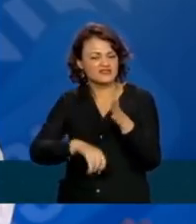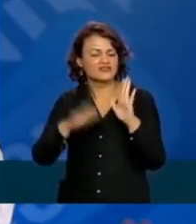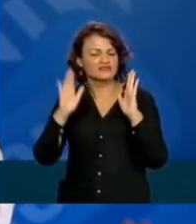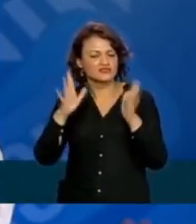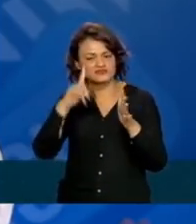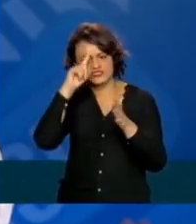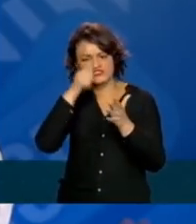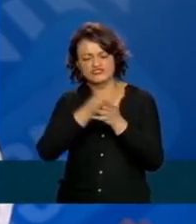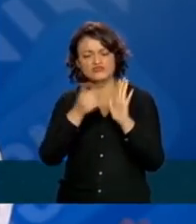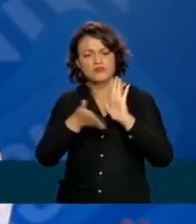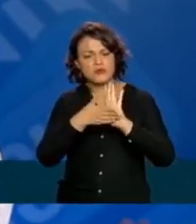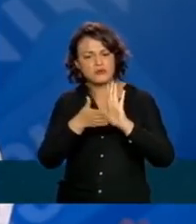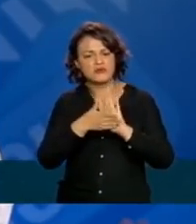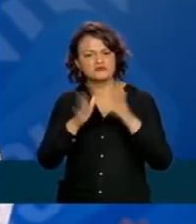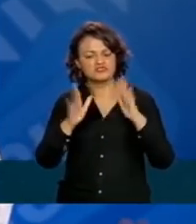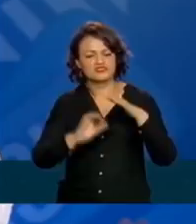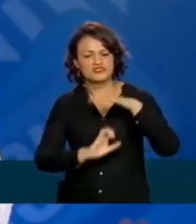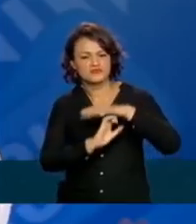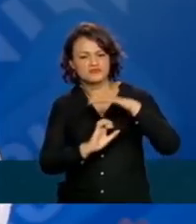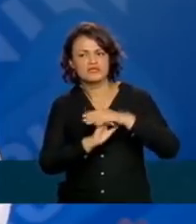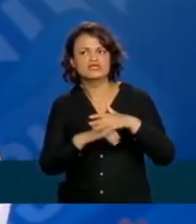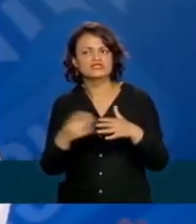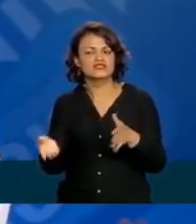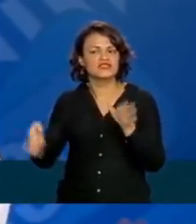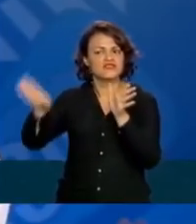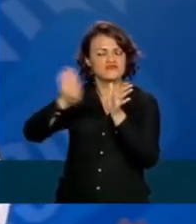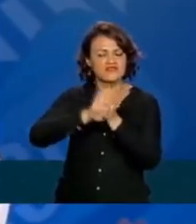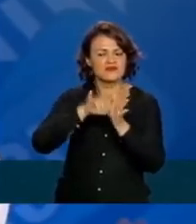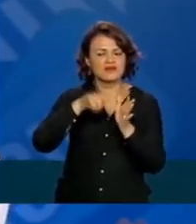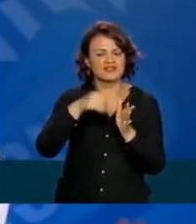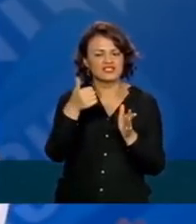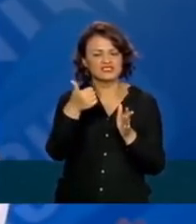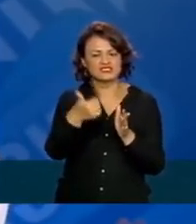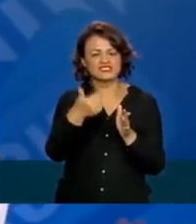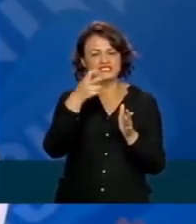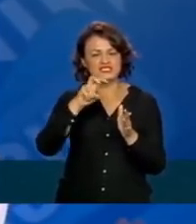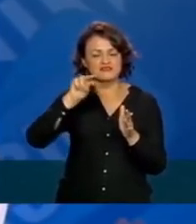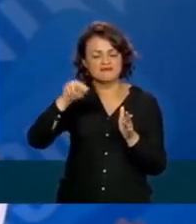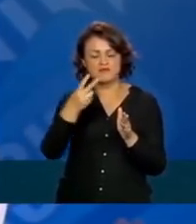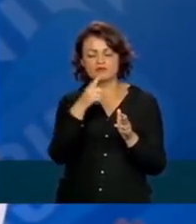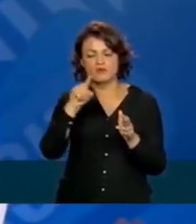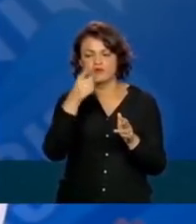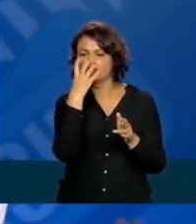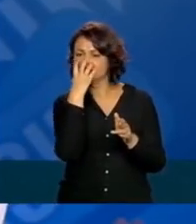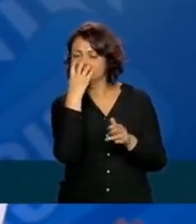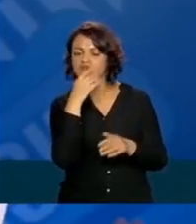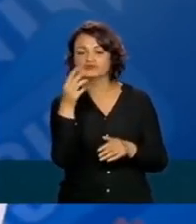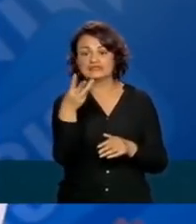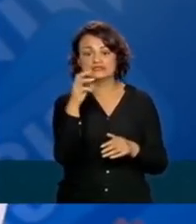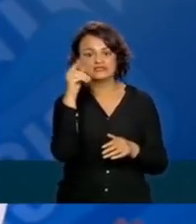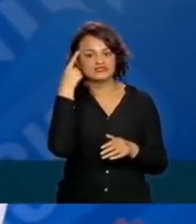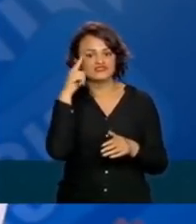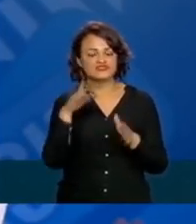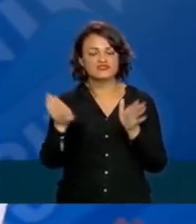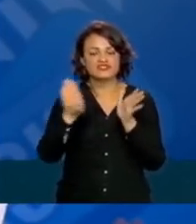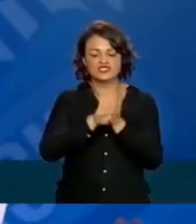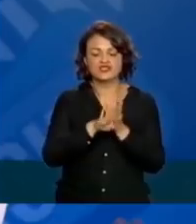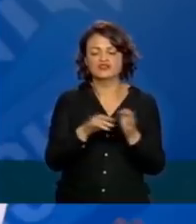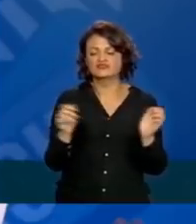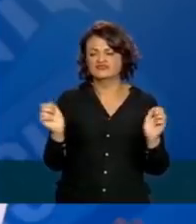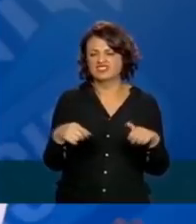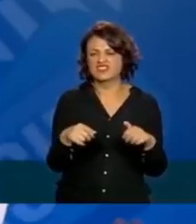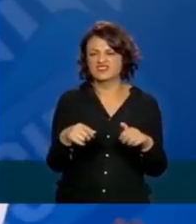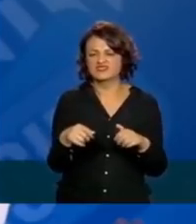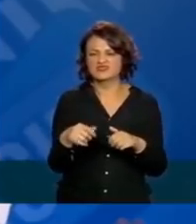com eles, uma proposta de uma empresa para trazer até 15 mil respiradores, ela teria 30 dias e isso ela poderia